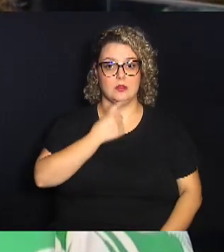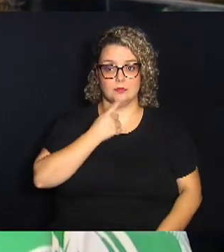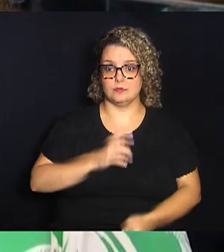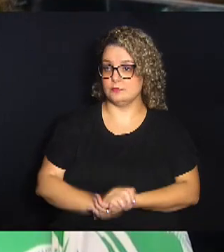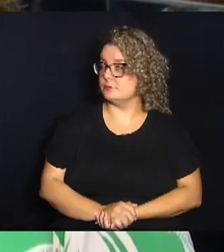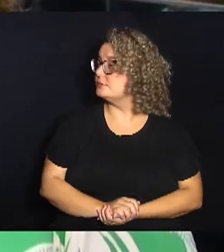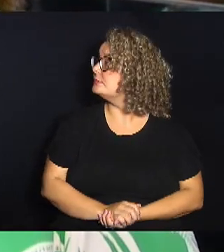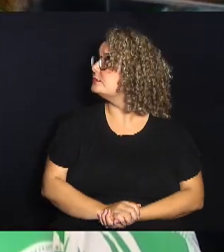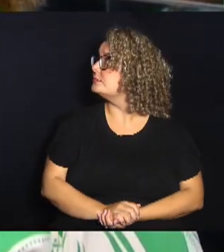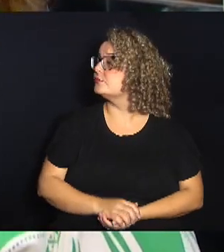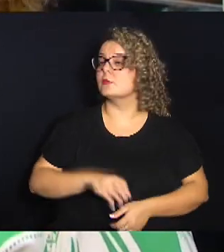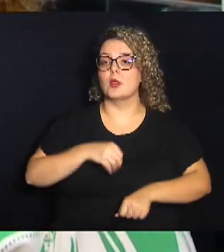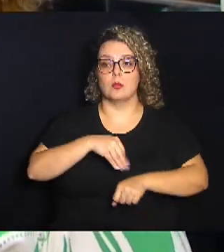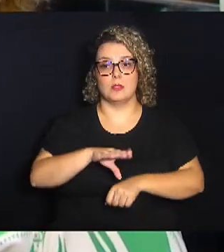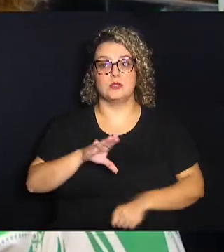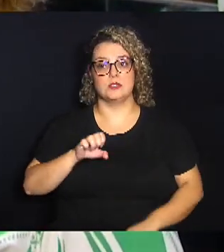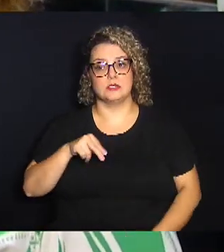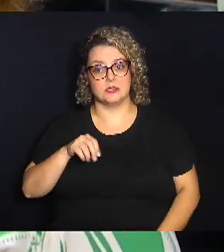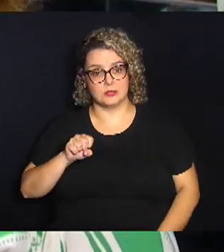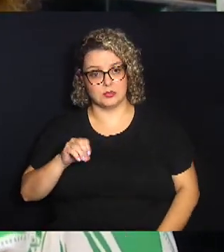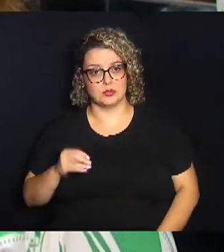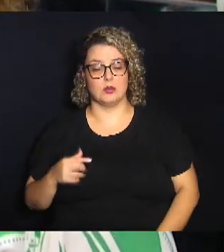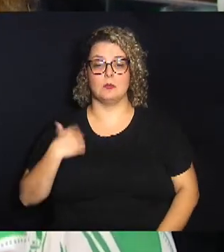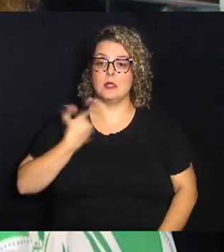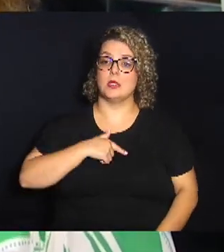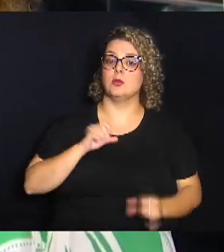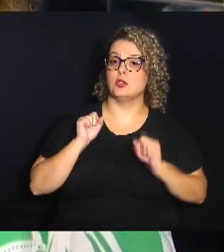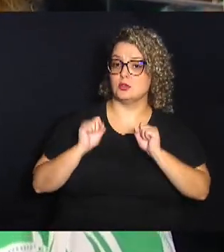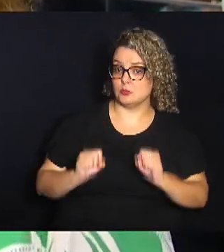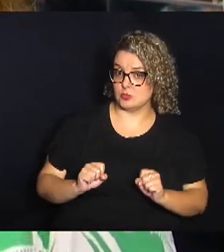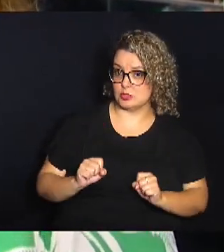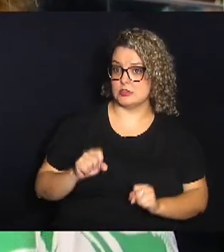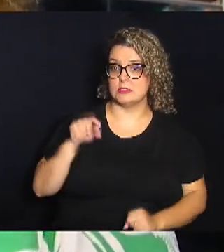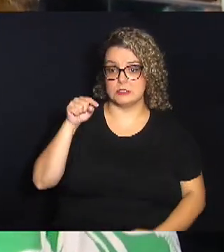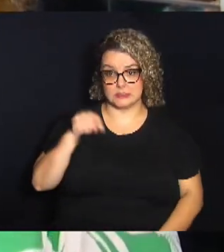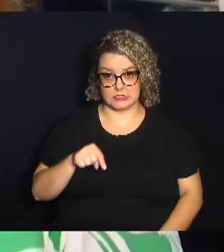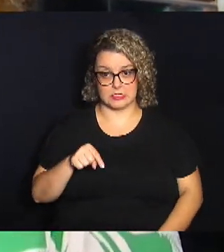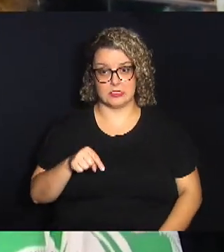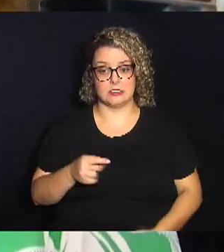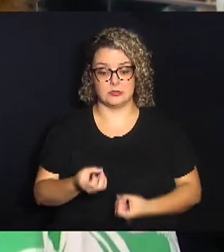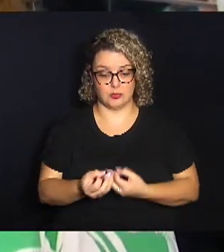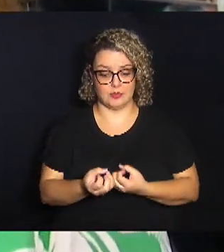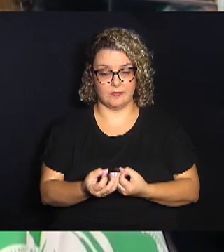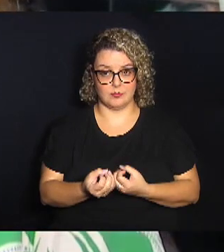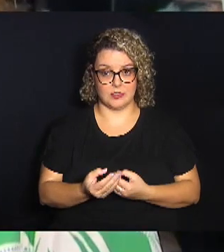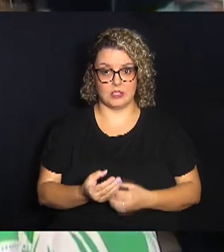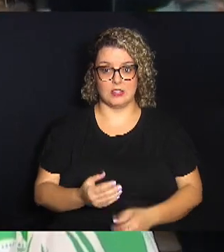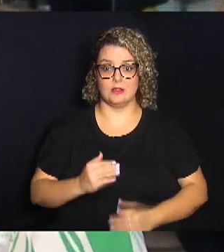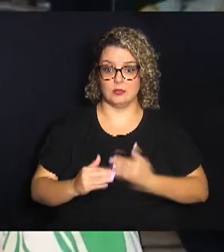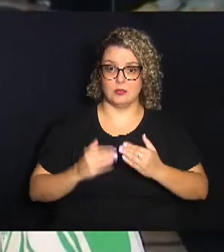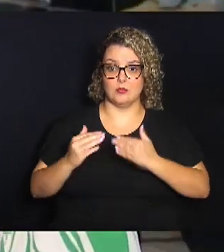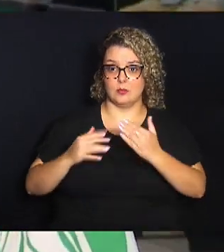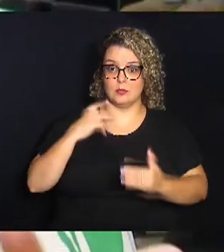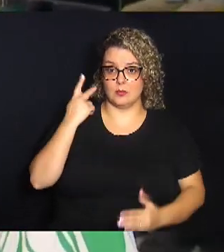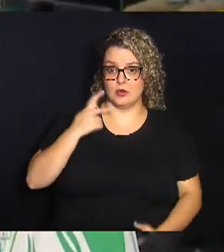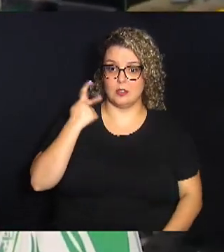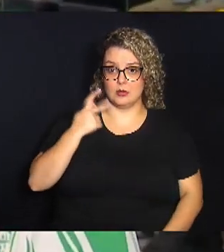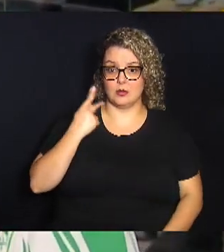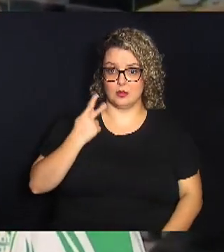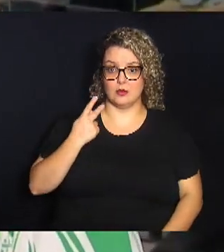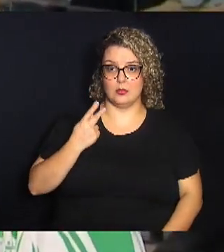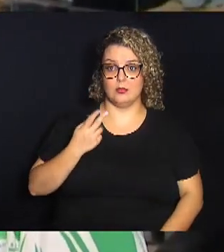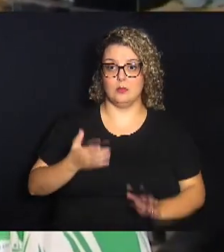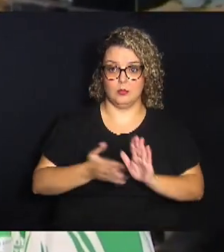Uma indicação desse censo é para que a gente possa, através dele, gerar políticas, como fala,